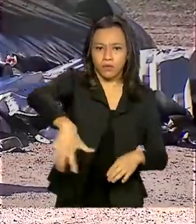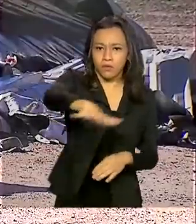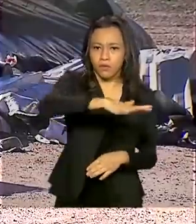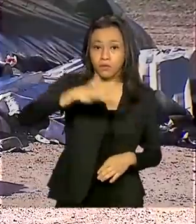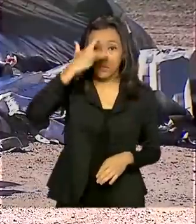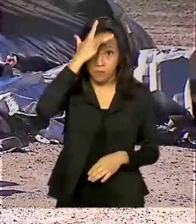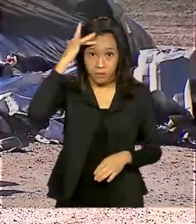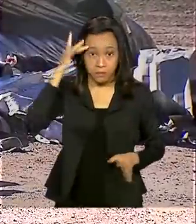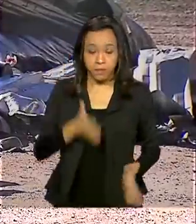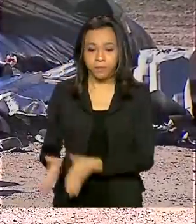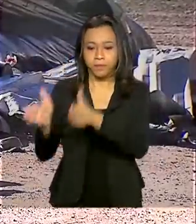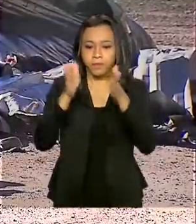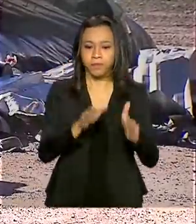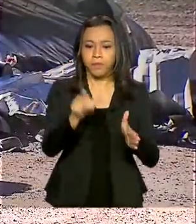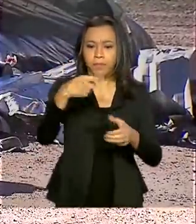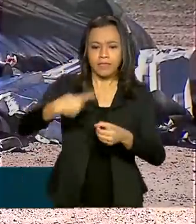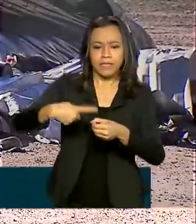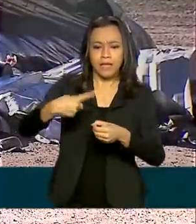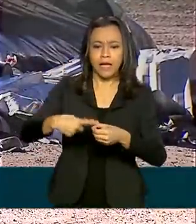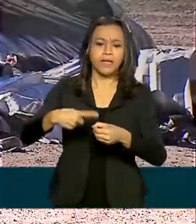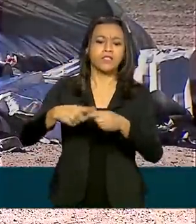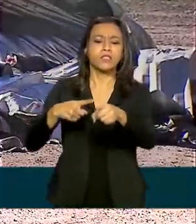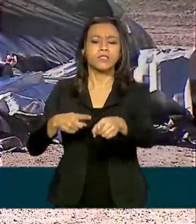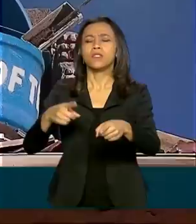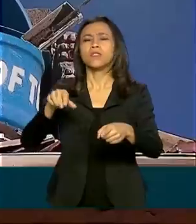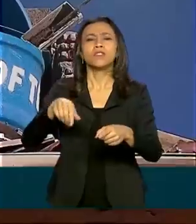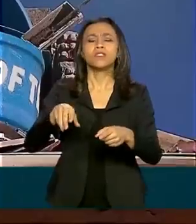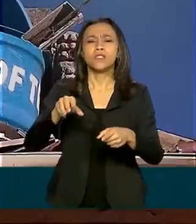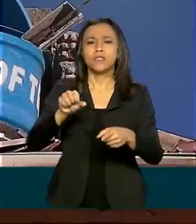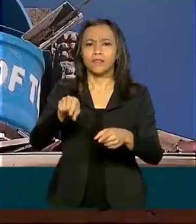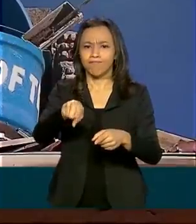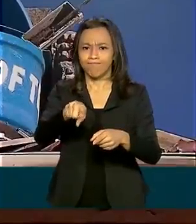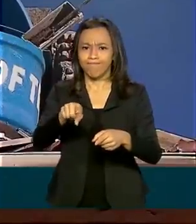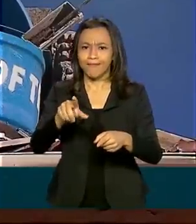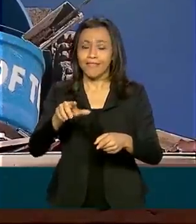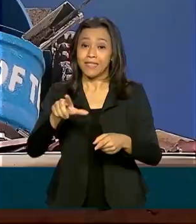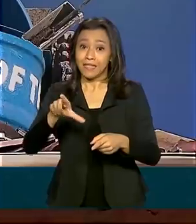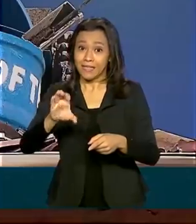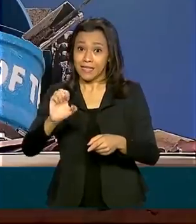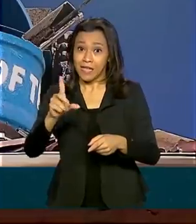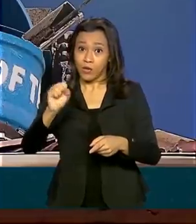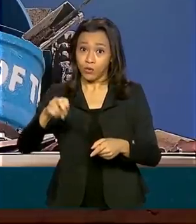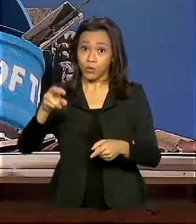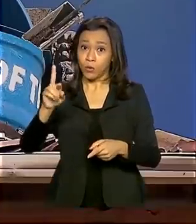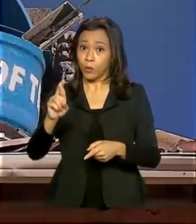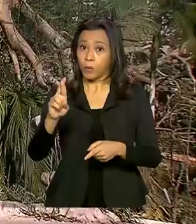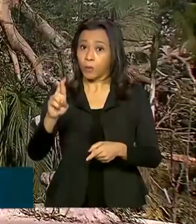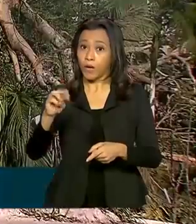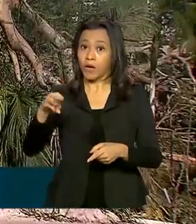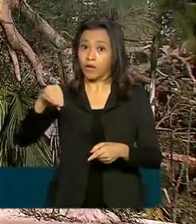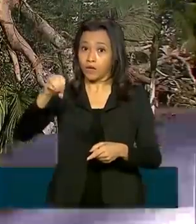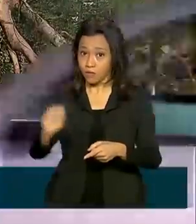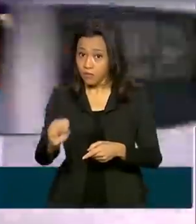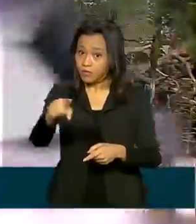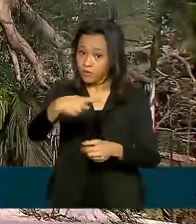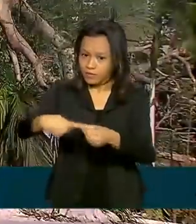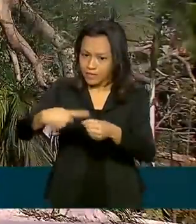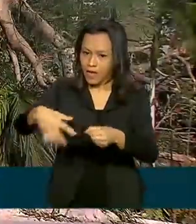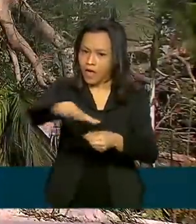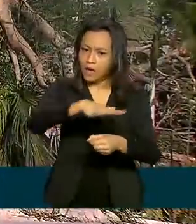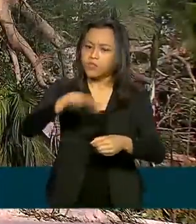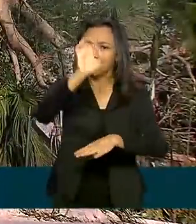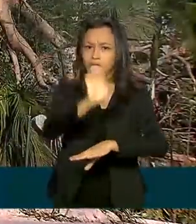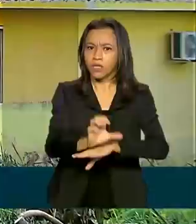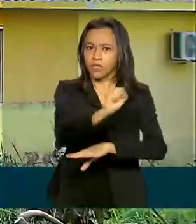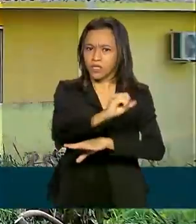Na cidade de governador Celso Ramos, em Santa Catarina, por onde passou o ciclone subtropical, também conhecido como